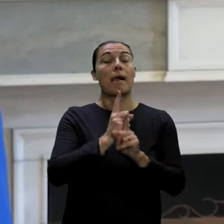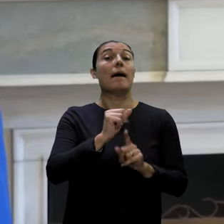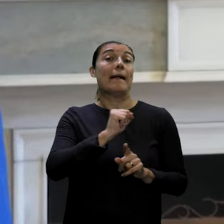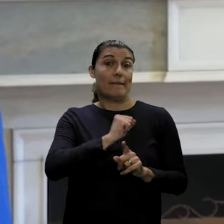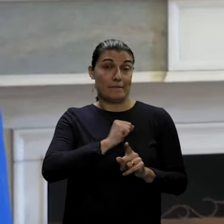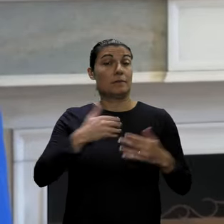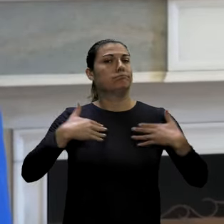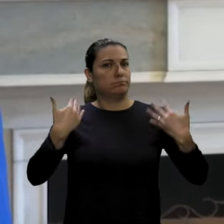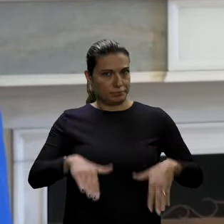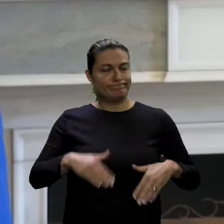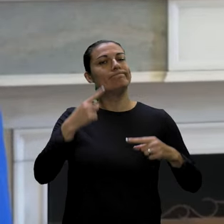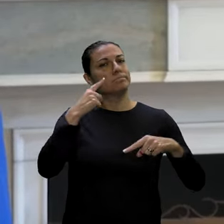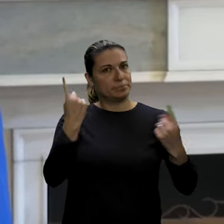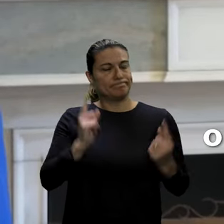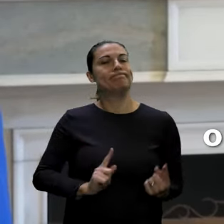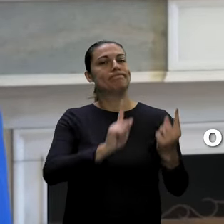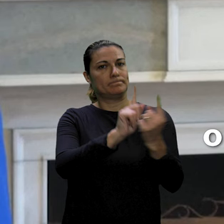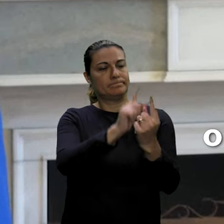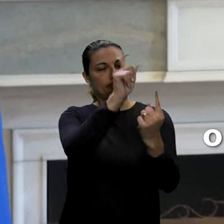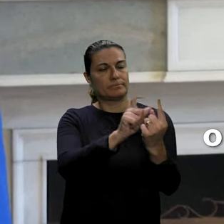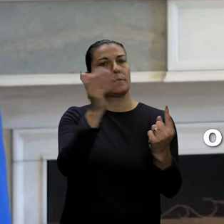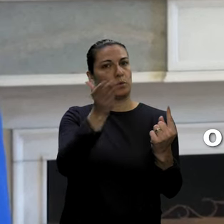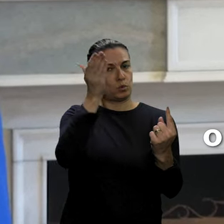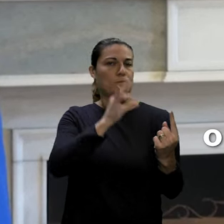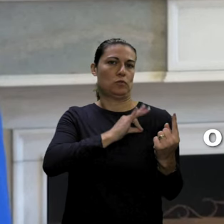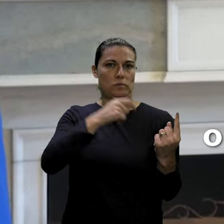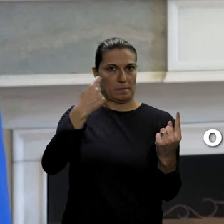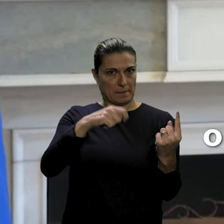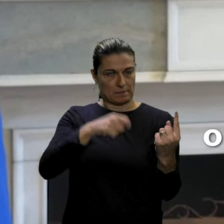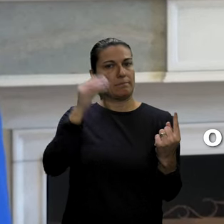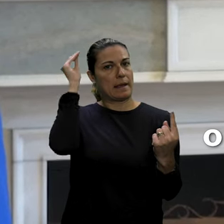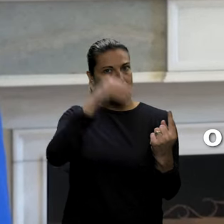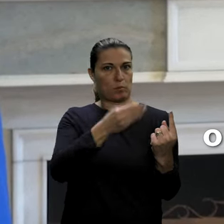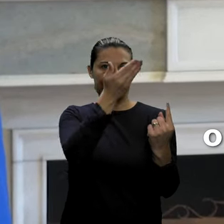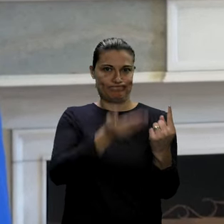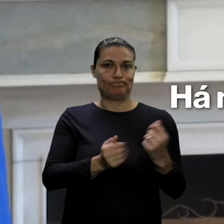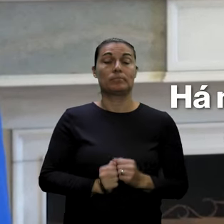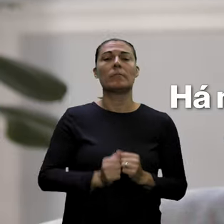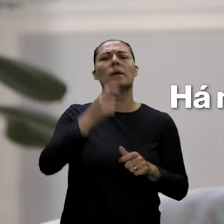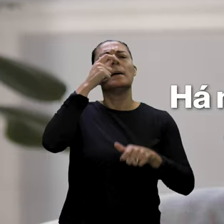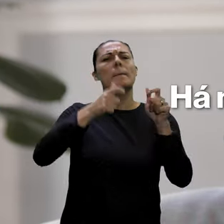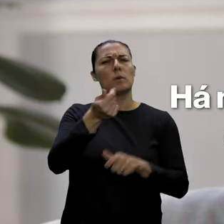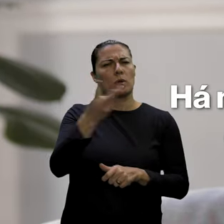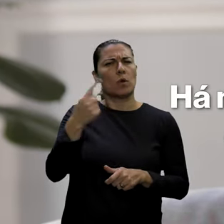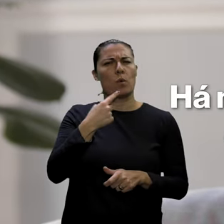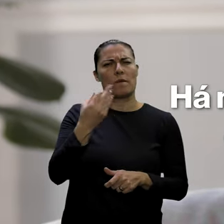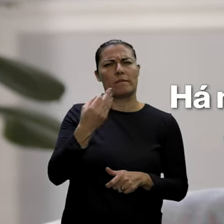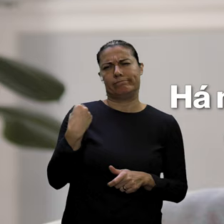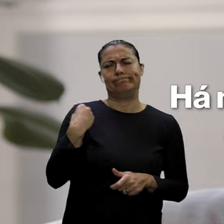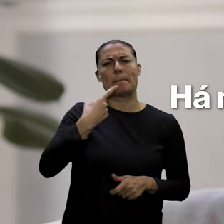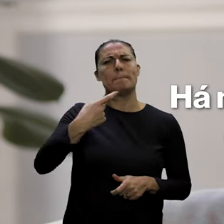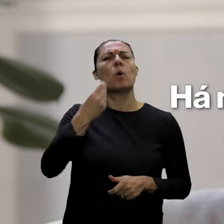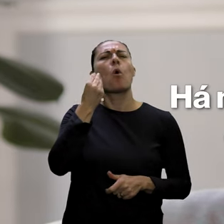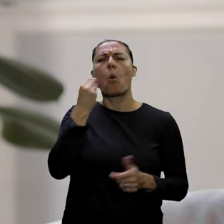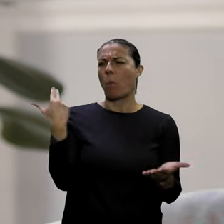Obviamente, apresentei a minha demissão, a sua excelência, o senhor presidente da república. Há muitas pessoas que nos perguntam como é que